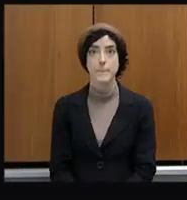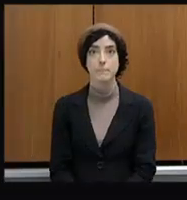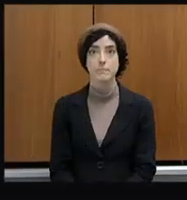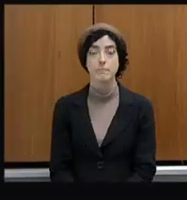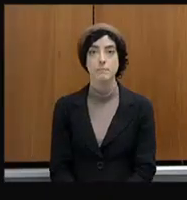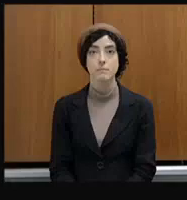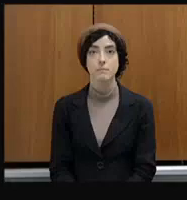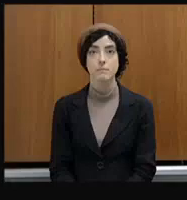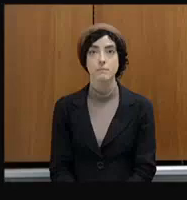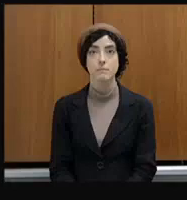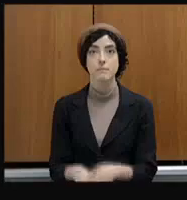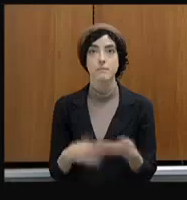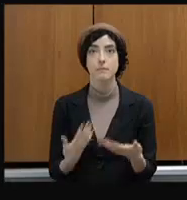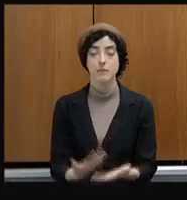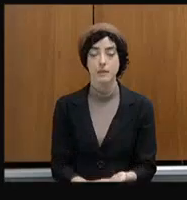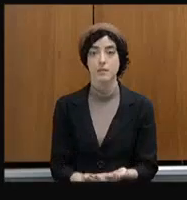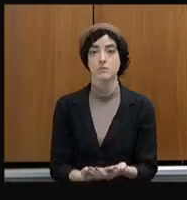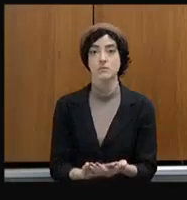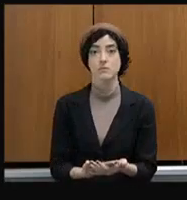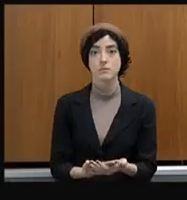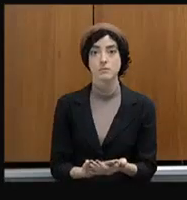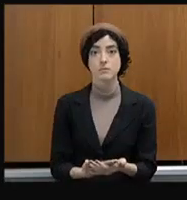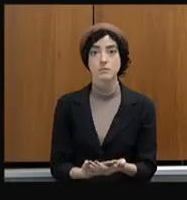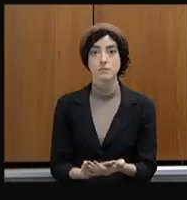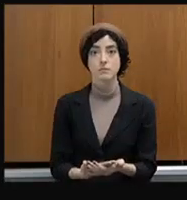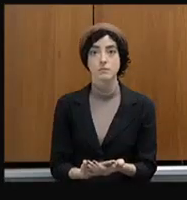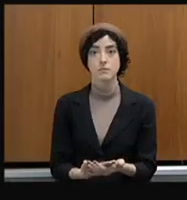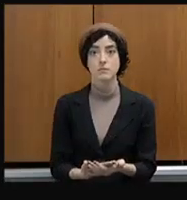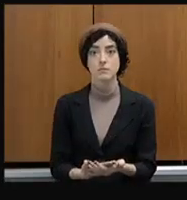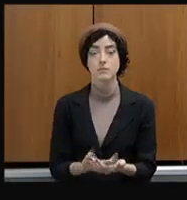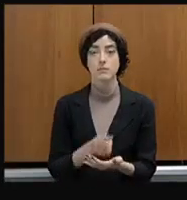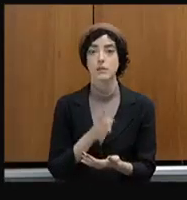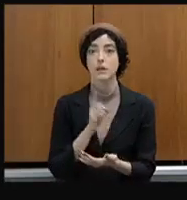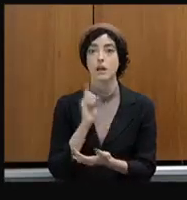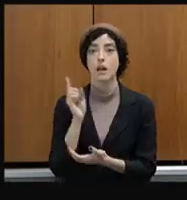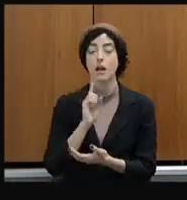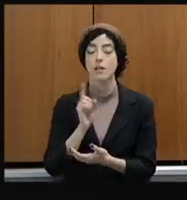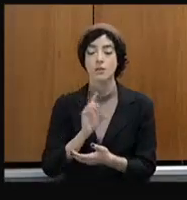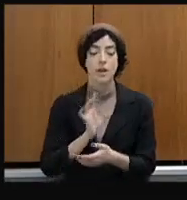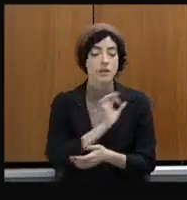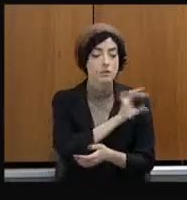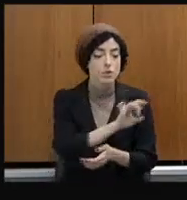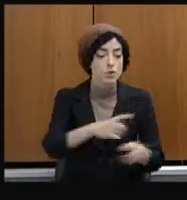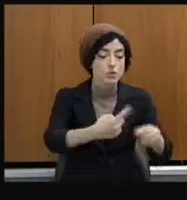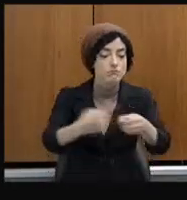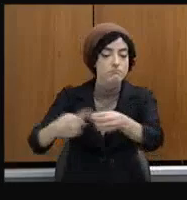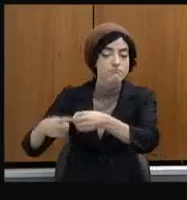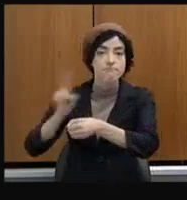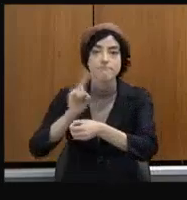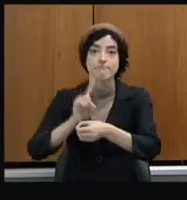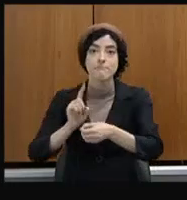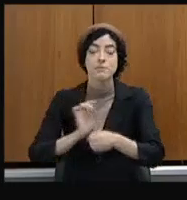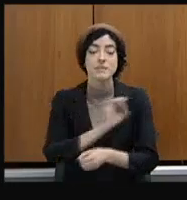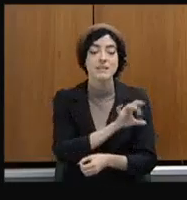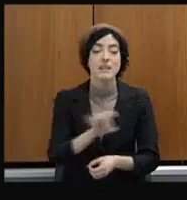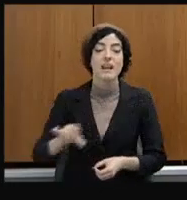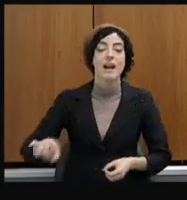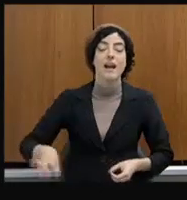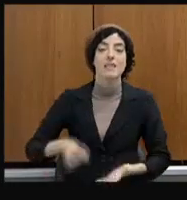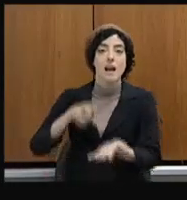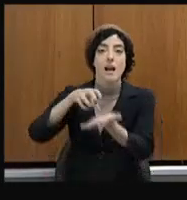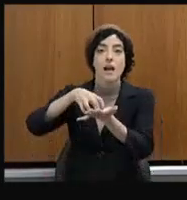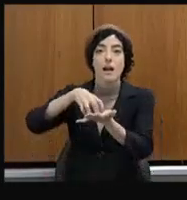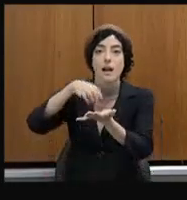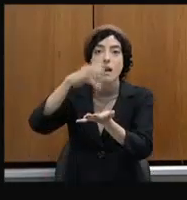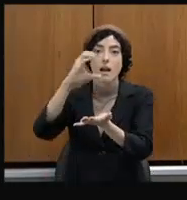853, mas em todas as comarcas se faz necessário, porque hoje, quando um